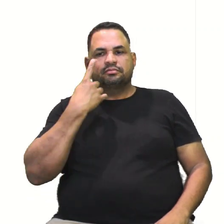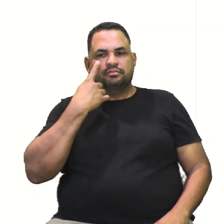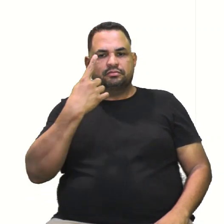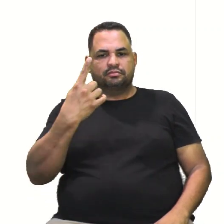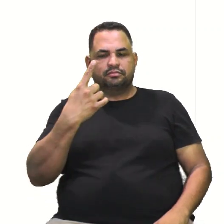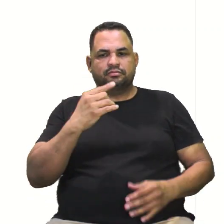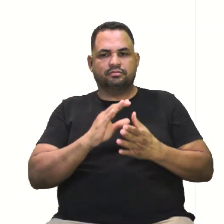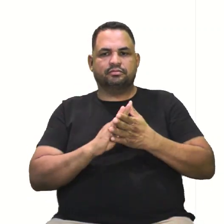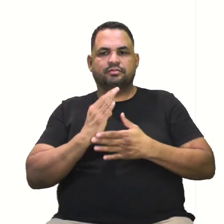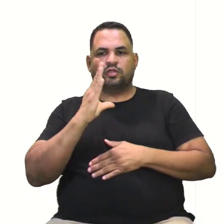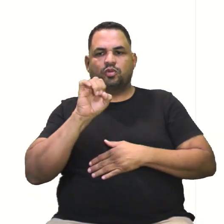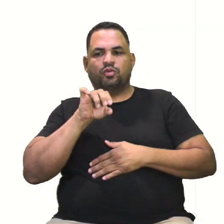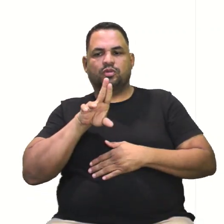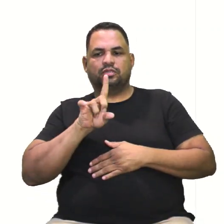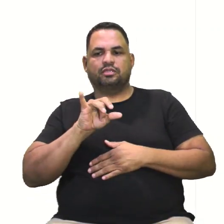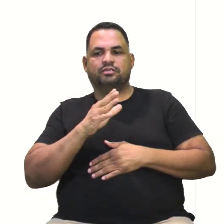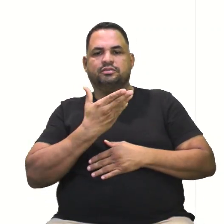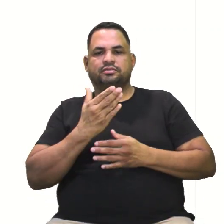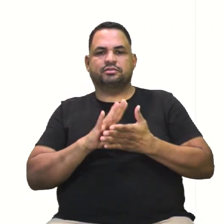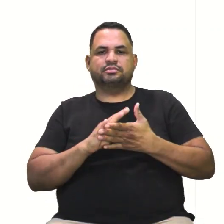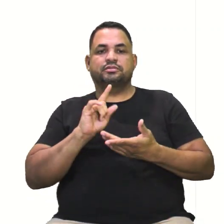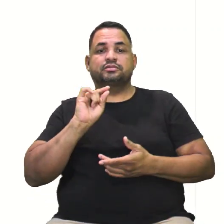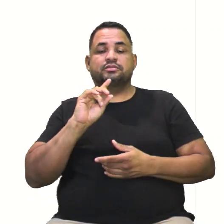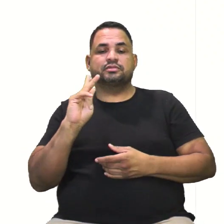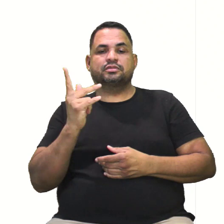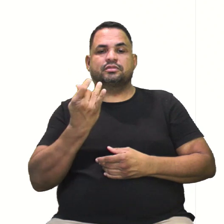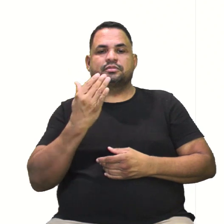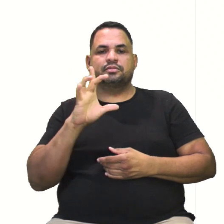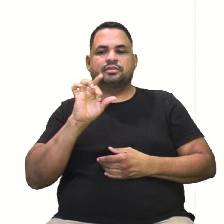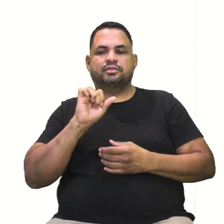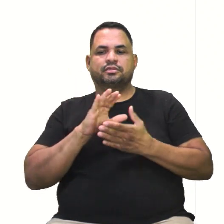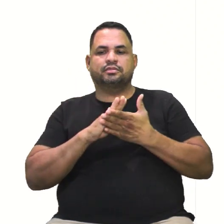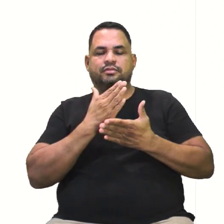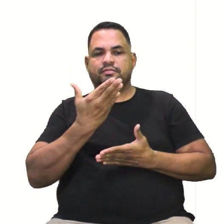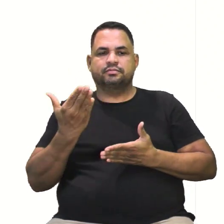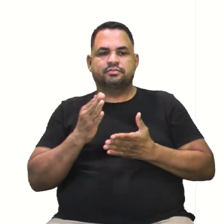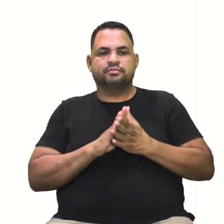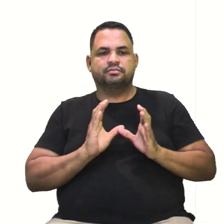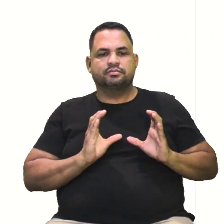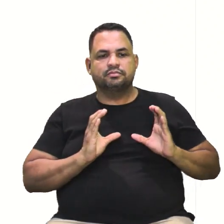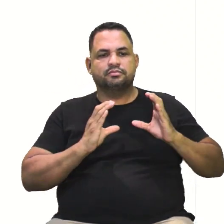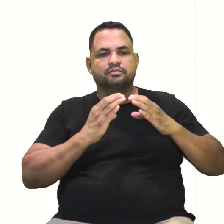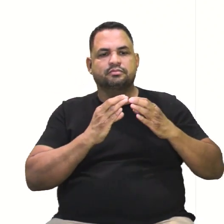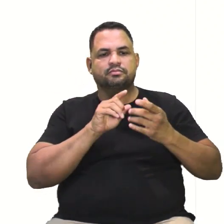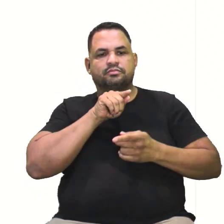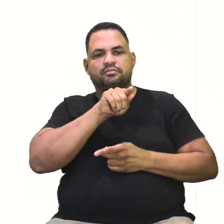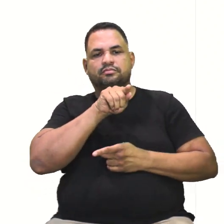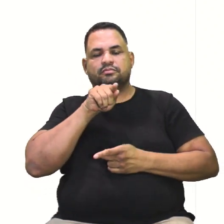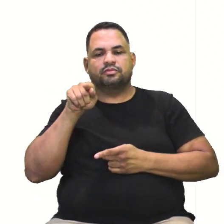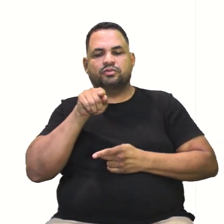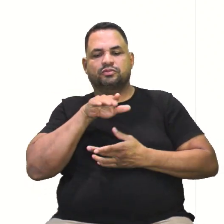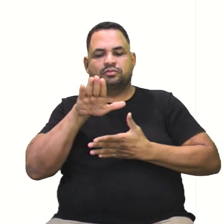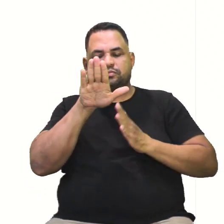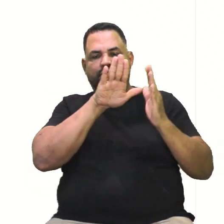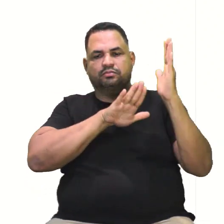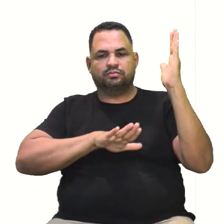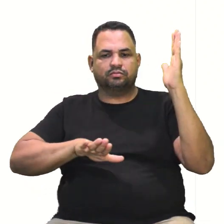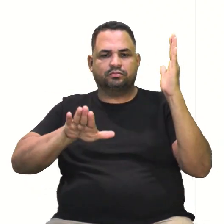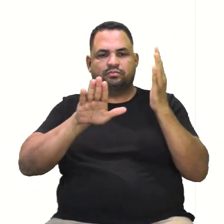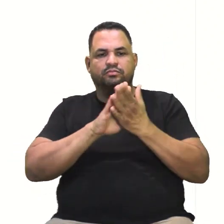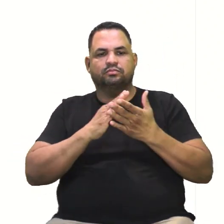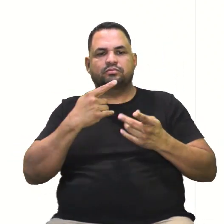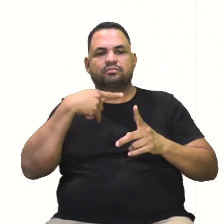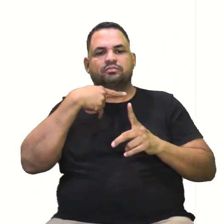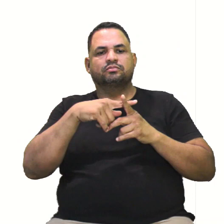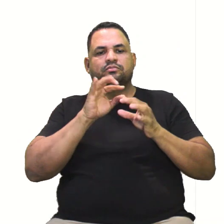que é a cônica, não é? Essa hipérbole. Nós vimos que a hipérbole é o conjunto dos pontos do plano cujas